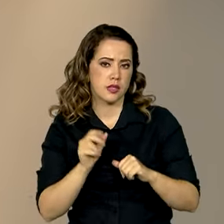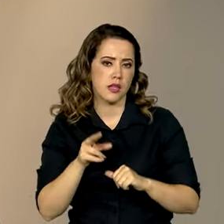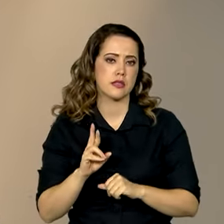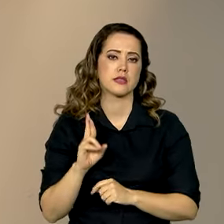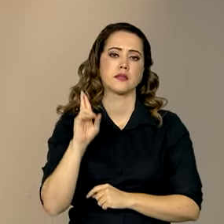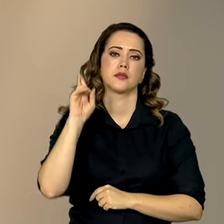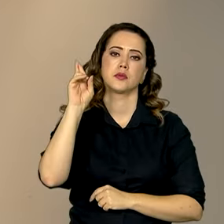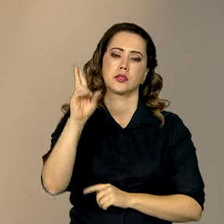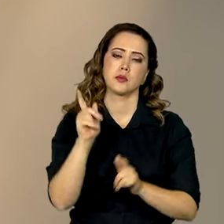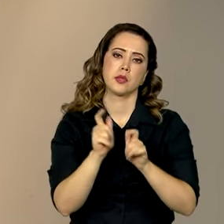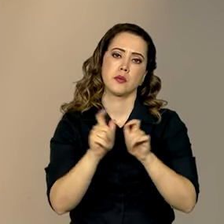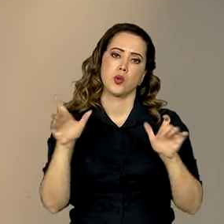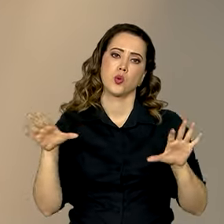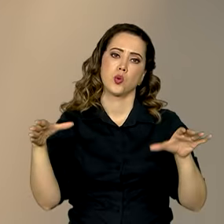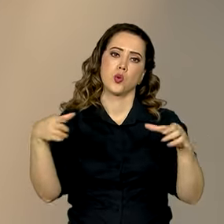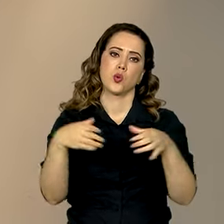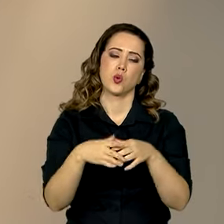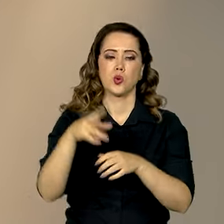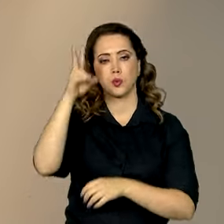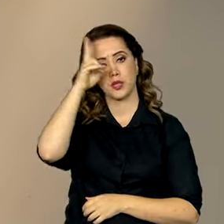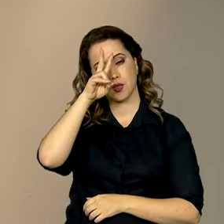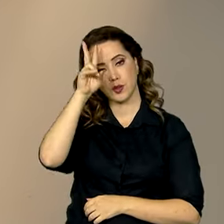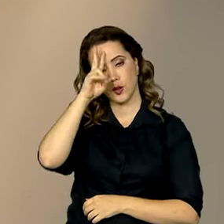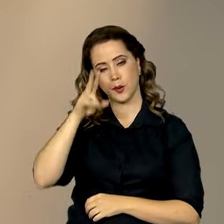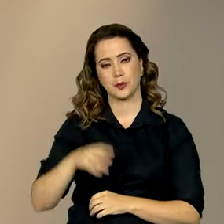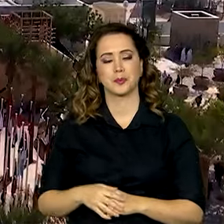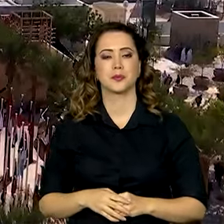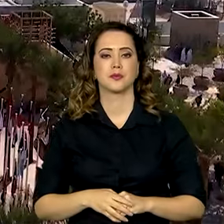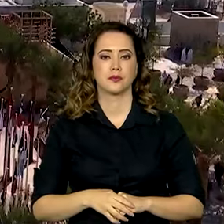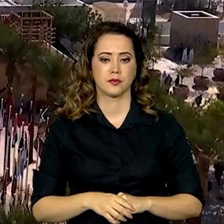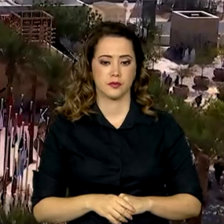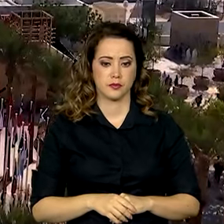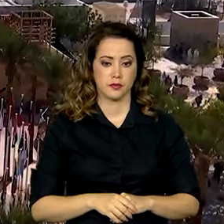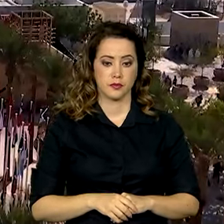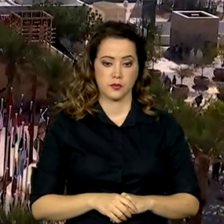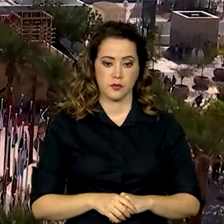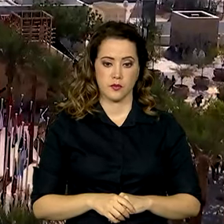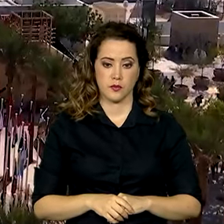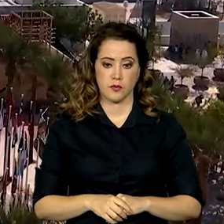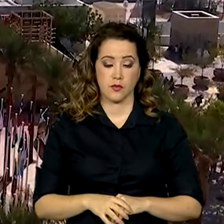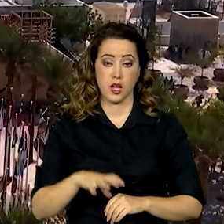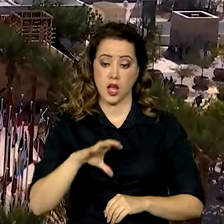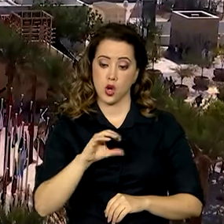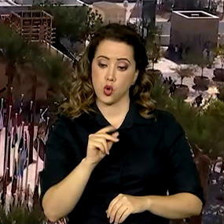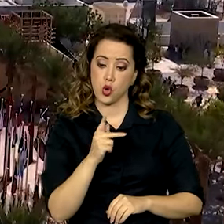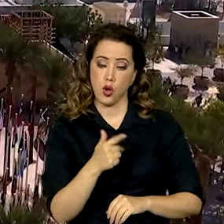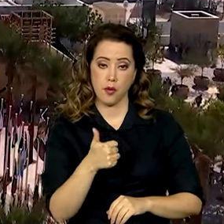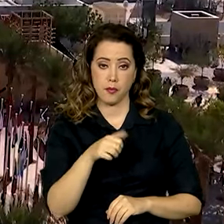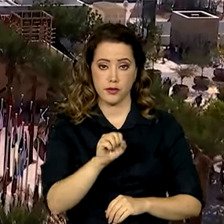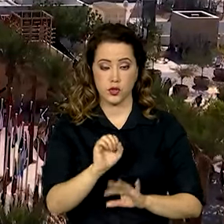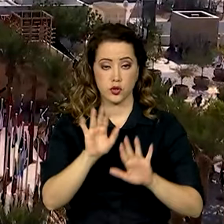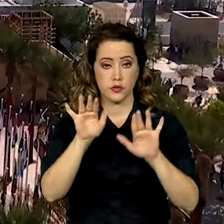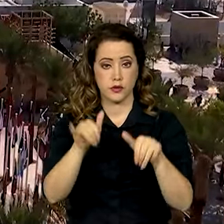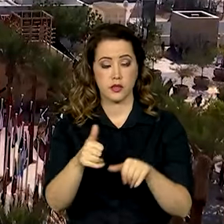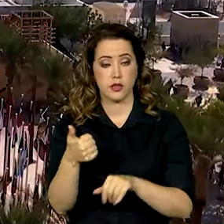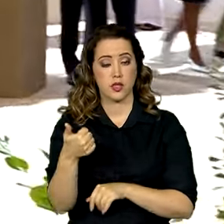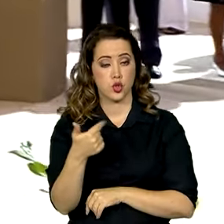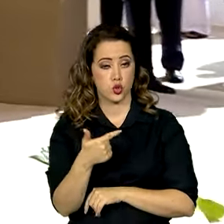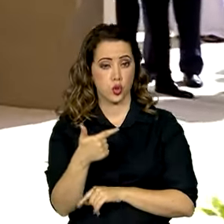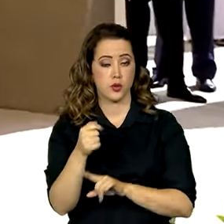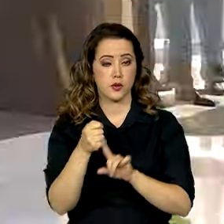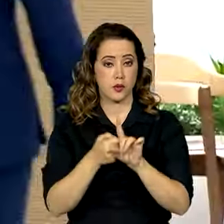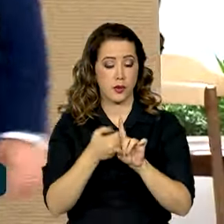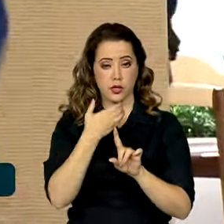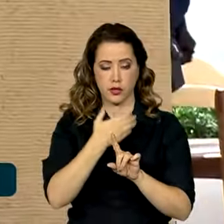representado pela maior delegação da história no evento. A COP28 termina dia 12 de dezembro.